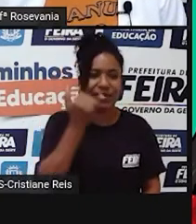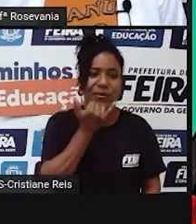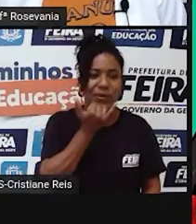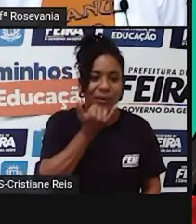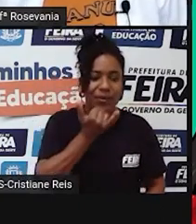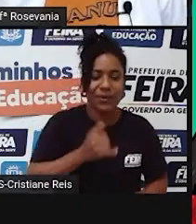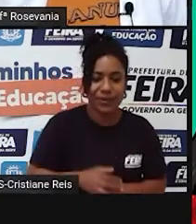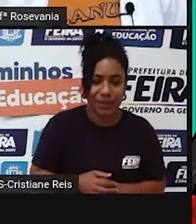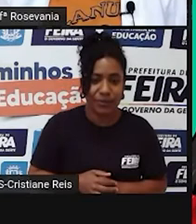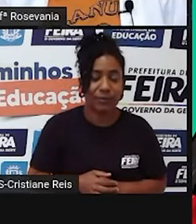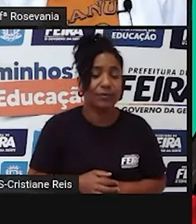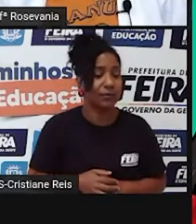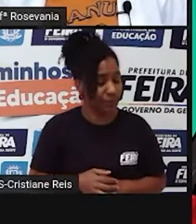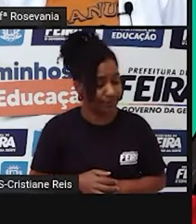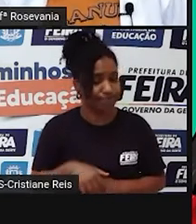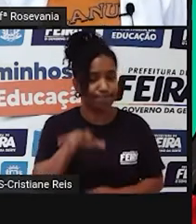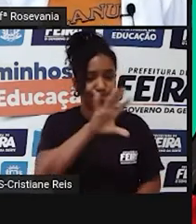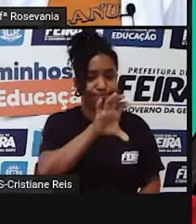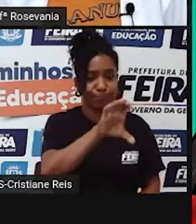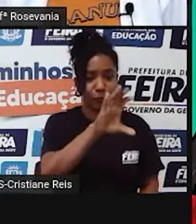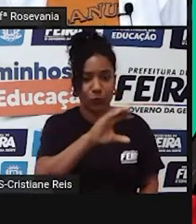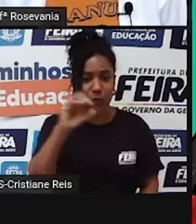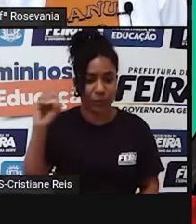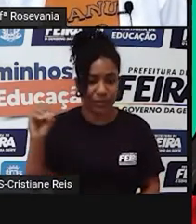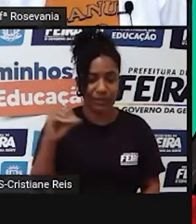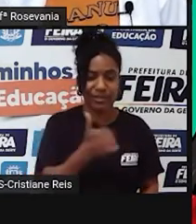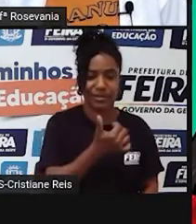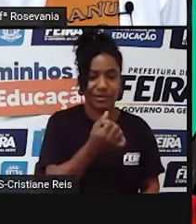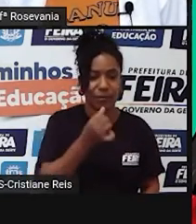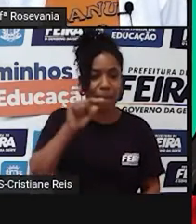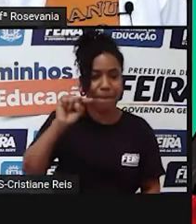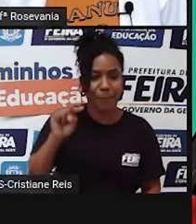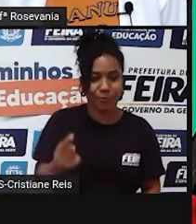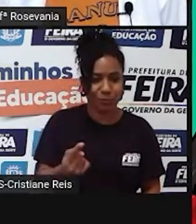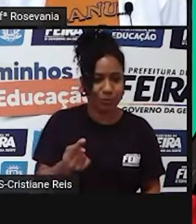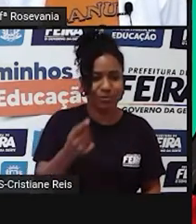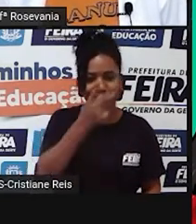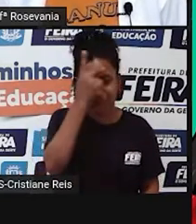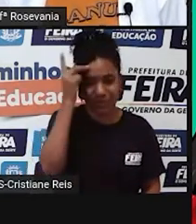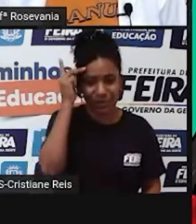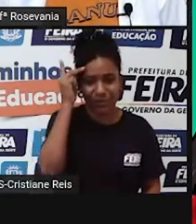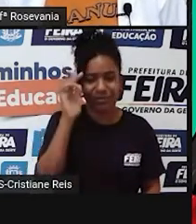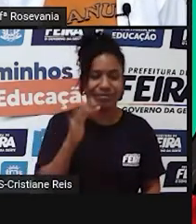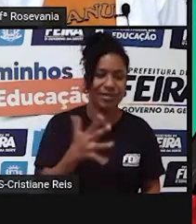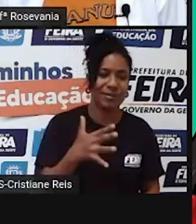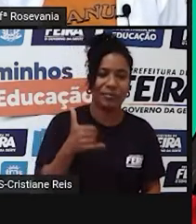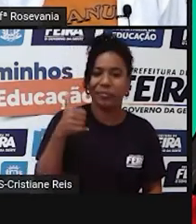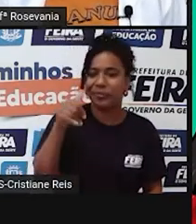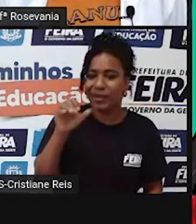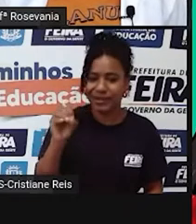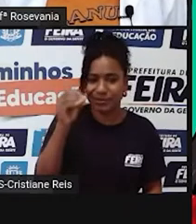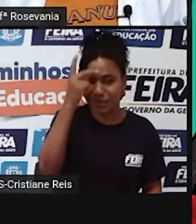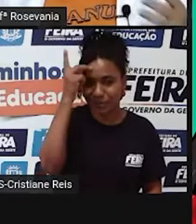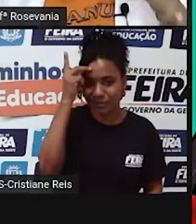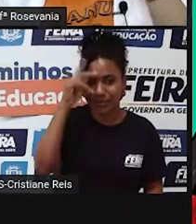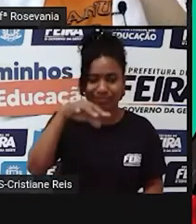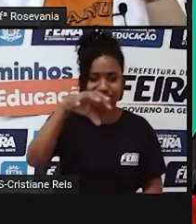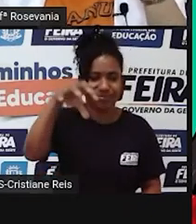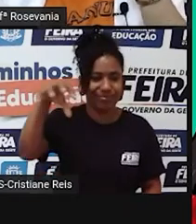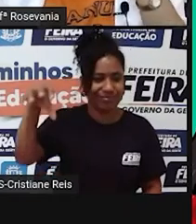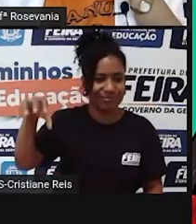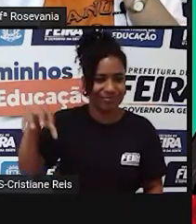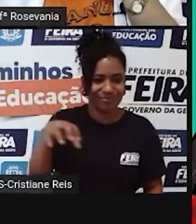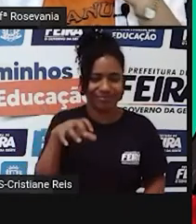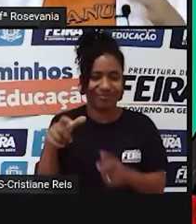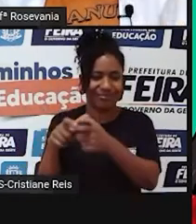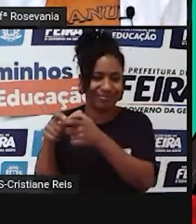região centro-oeste, né, com 16 milhões de habitantes, e você vai perceber lá com 10 habitantes por quilômetro quadrado. Então, é justamente